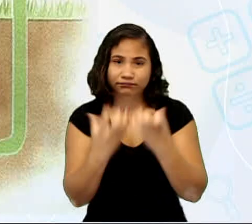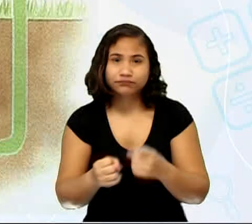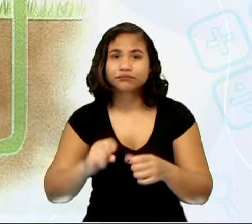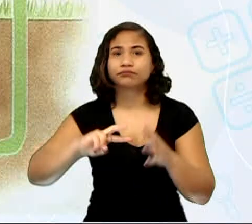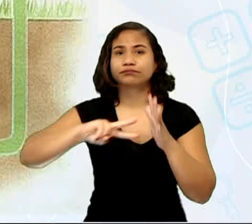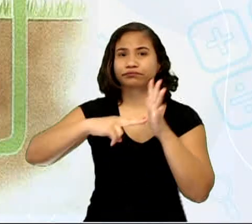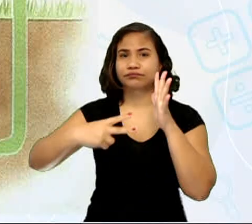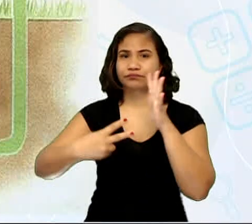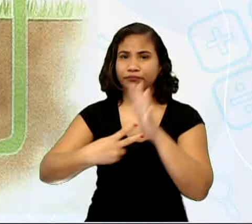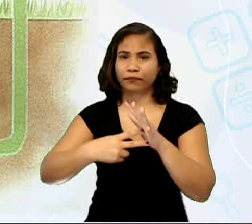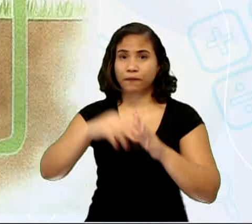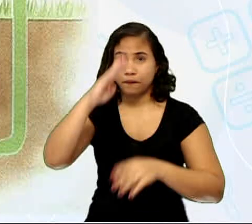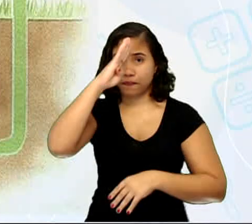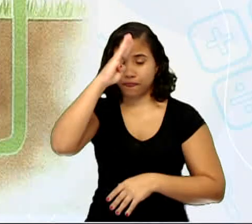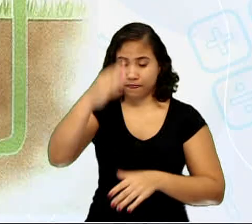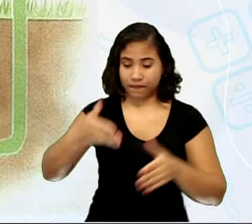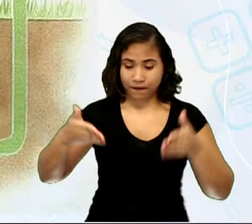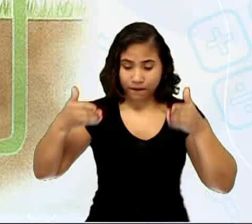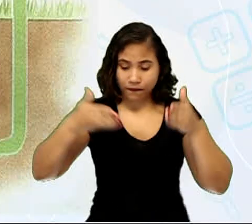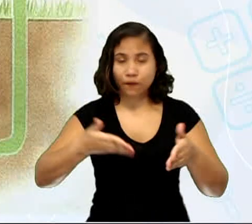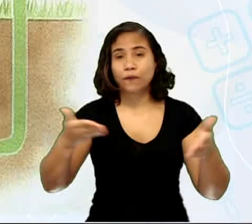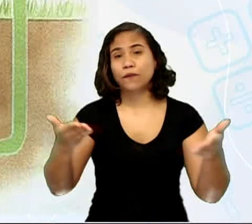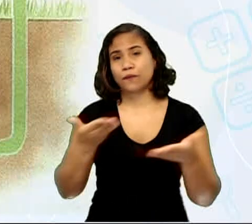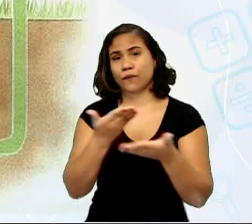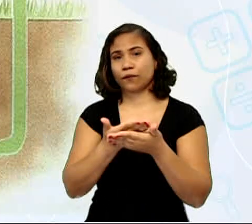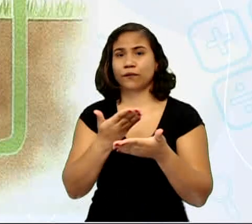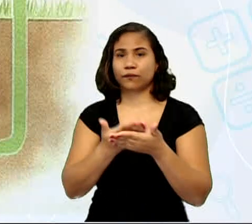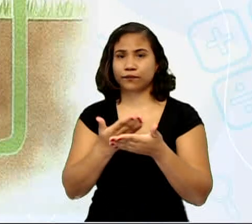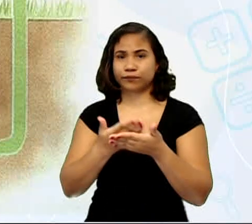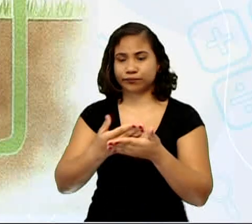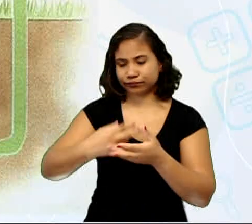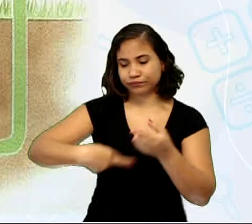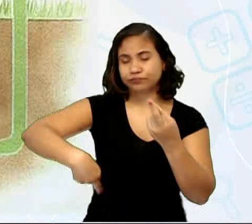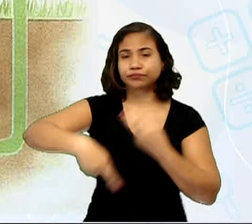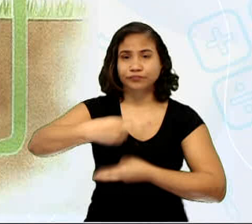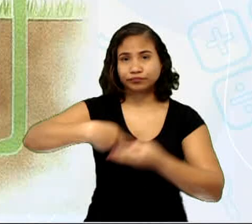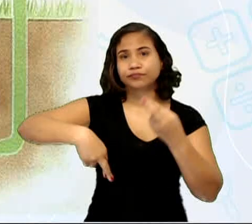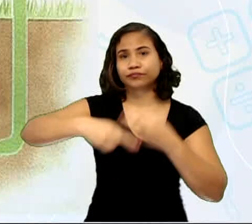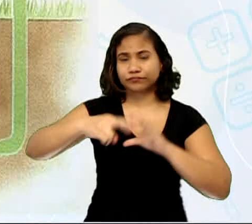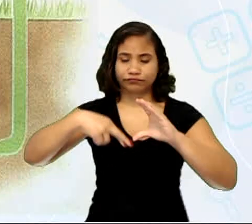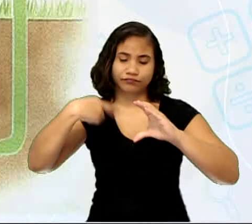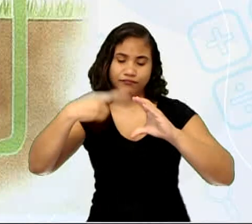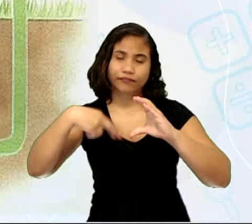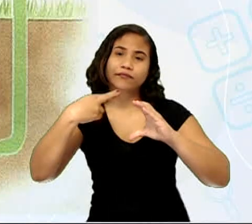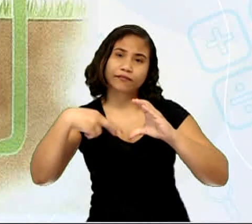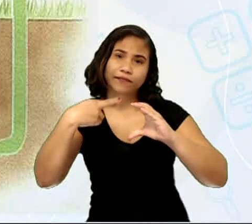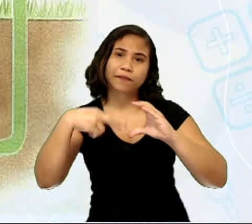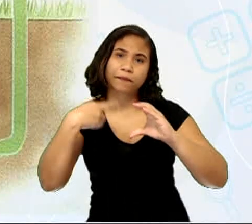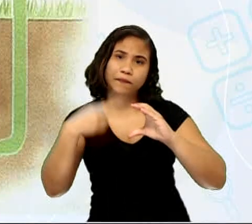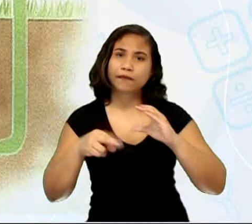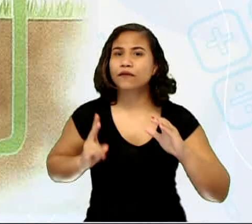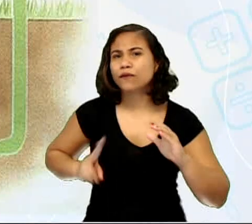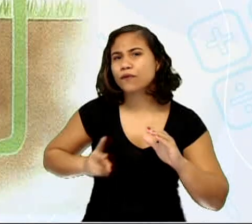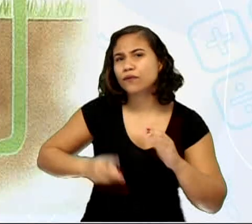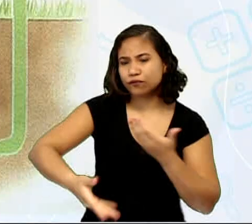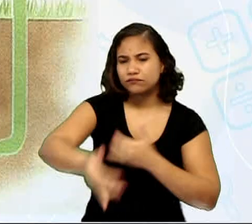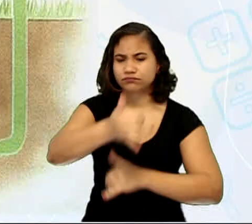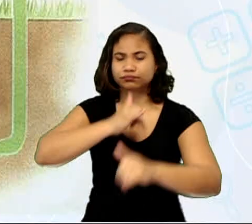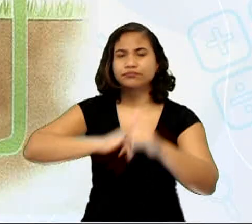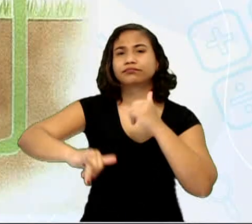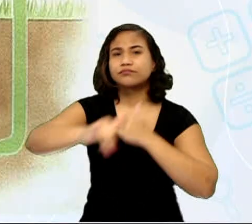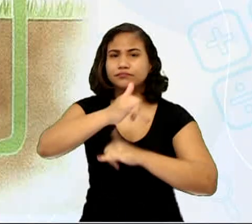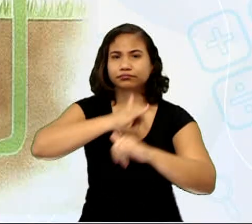o fogo da nossa aula de hoje, é a ciclagem de nutrientes, que é a contínua transferência de